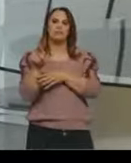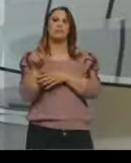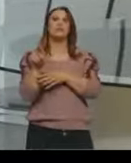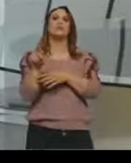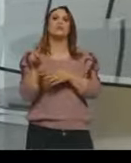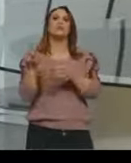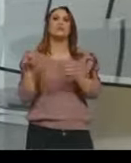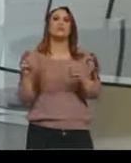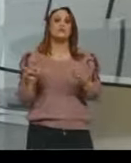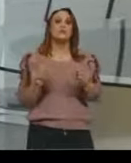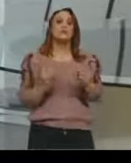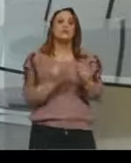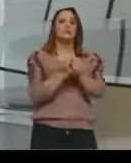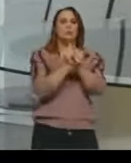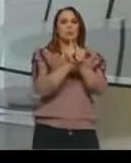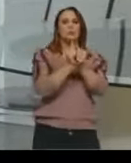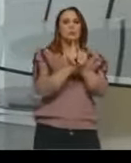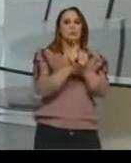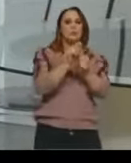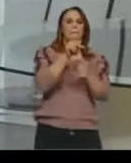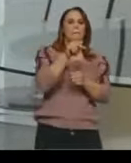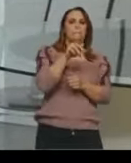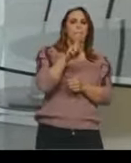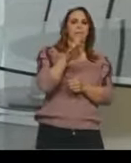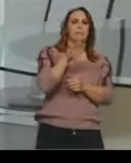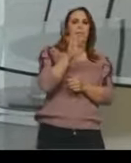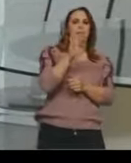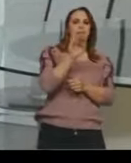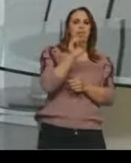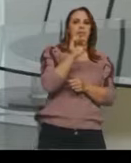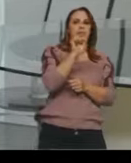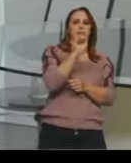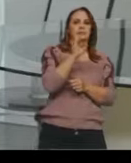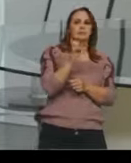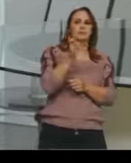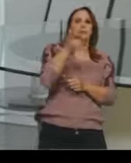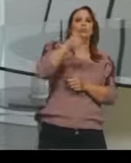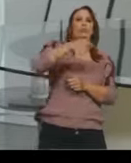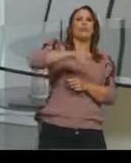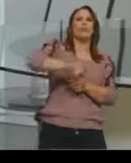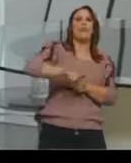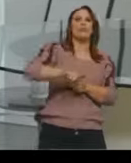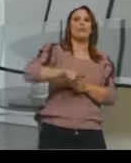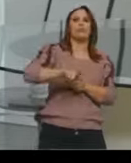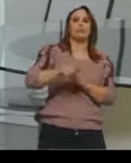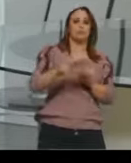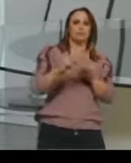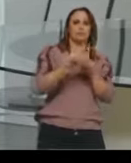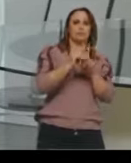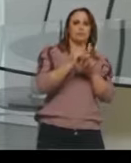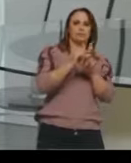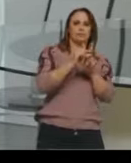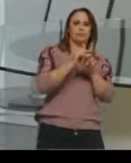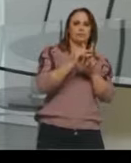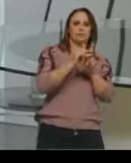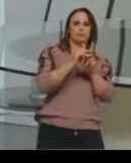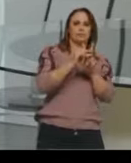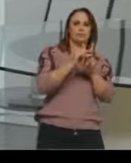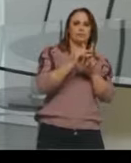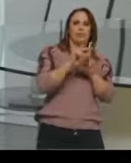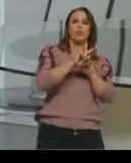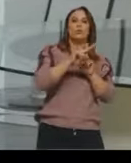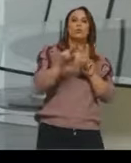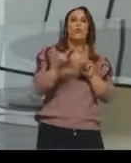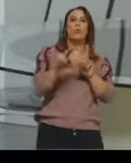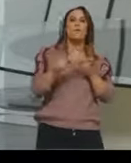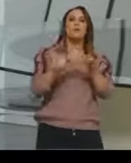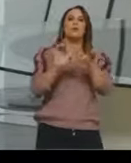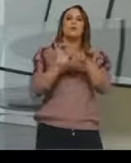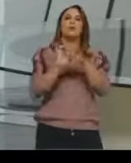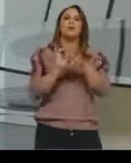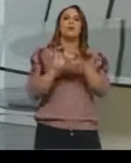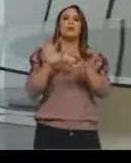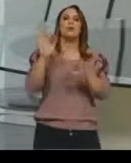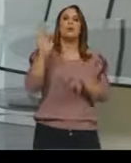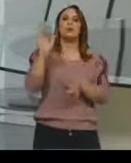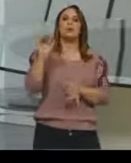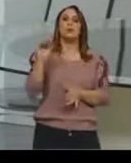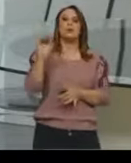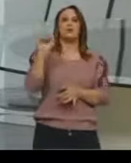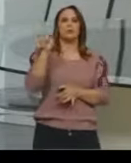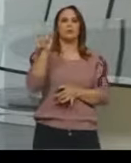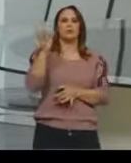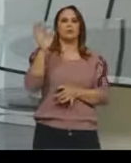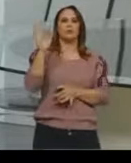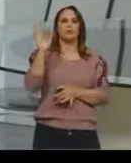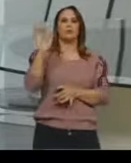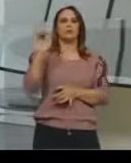do outro nucleotídeo, através de uma ligação que a gente chama de ligação fosfodiéster. E daí a